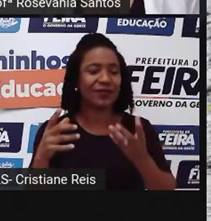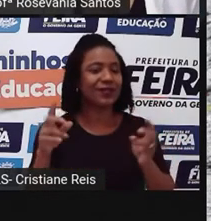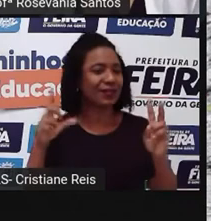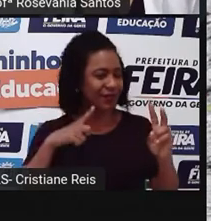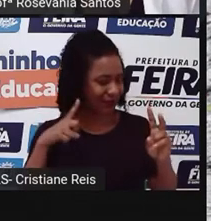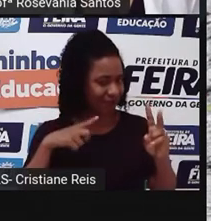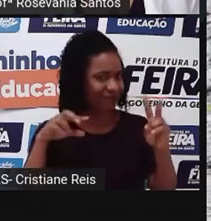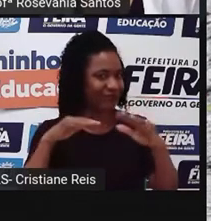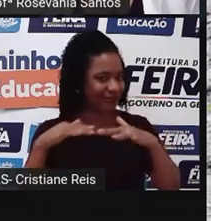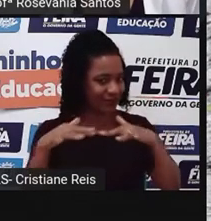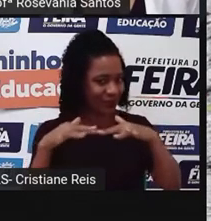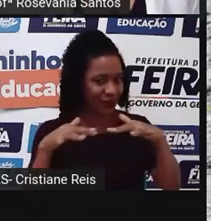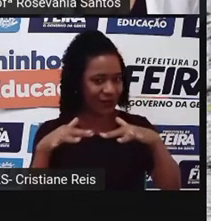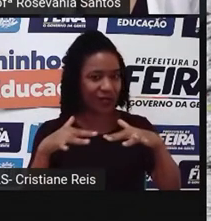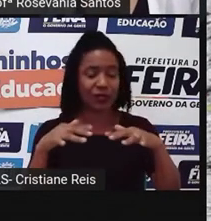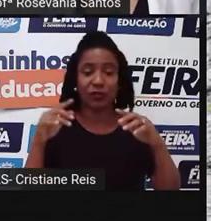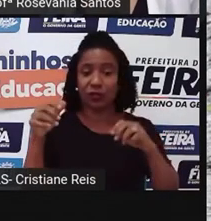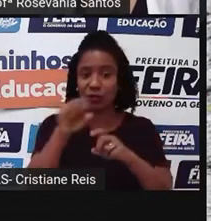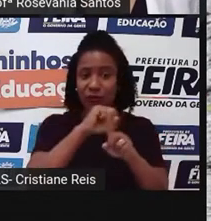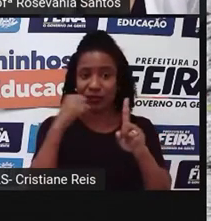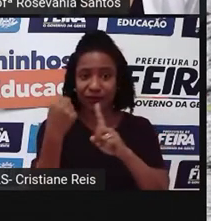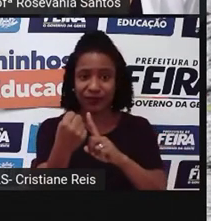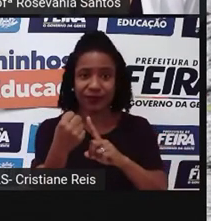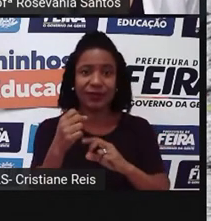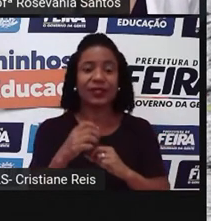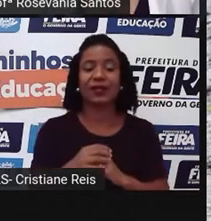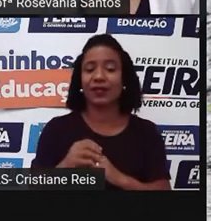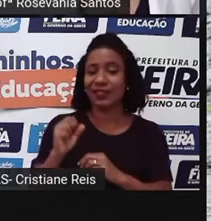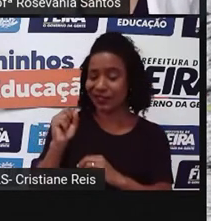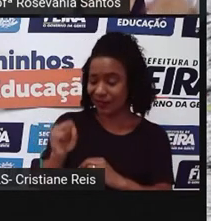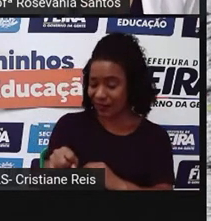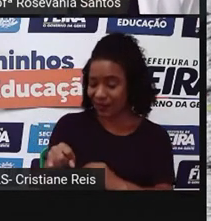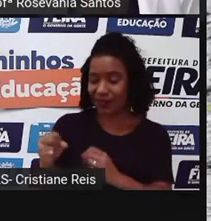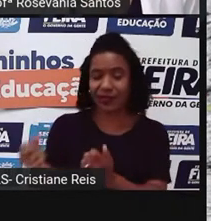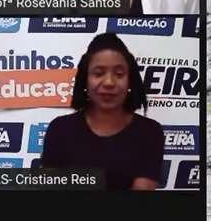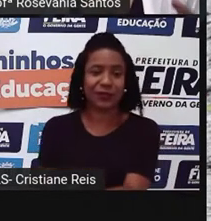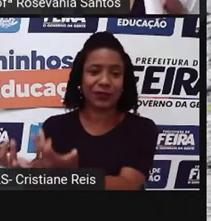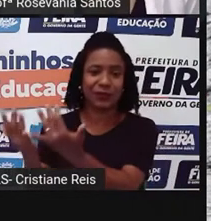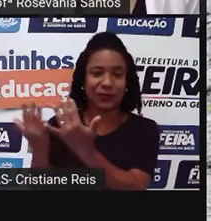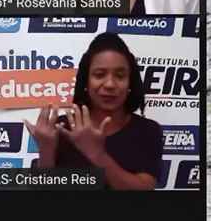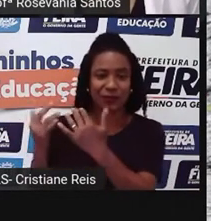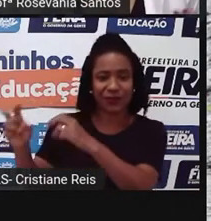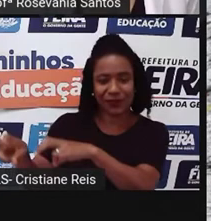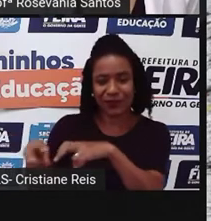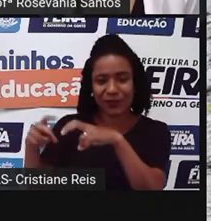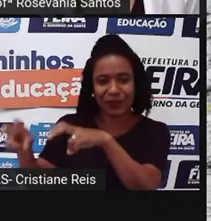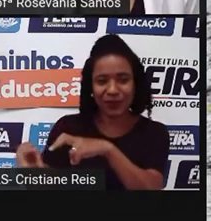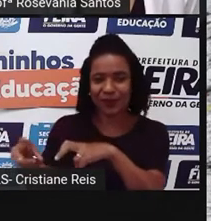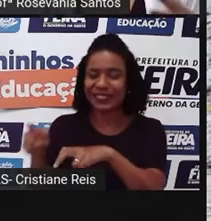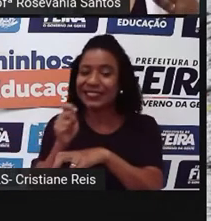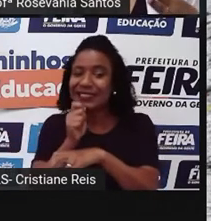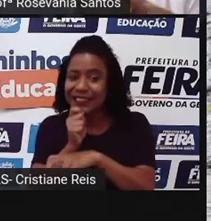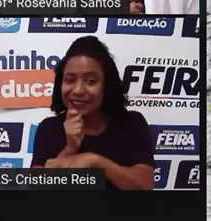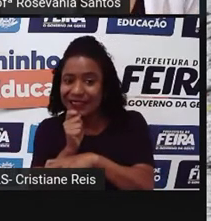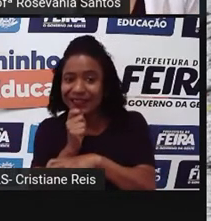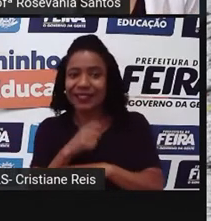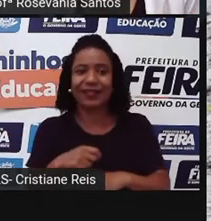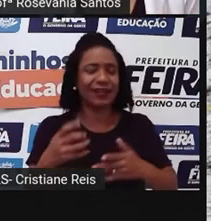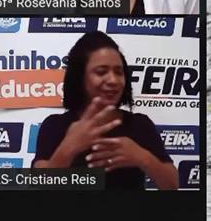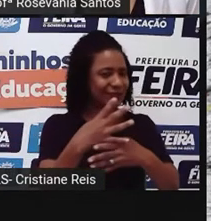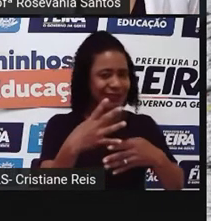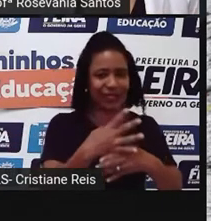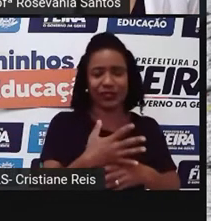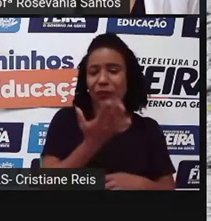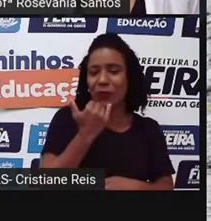montam aí, eles botam essa frase, né? Se o campo não planta, a cidade não janta. Chamando também, mais uma vez, aquela inter